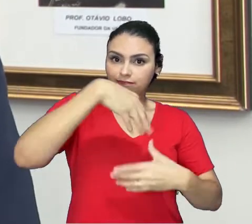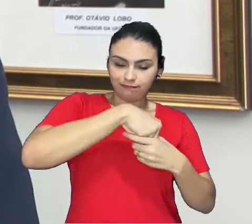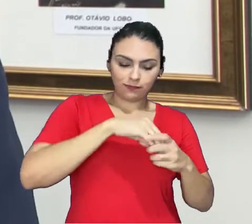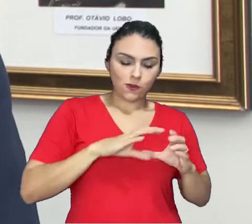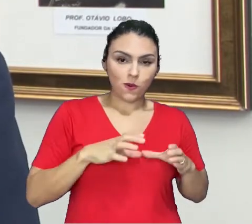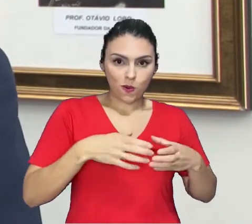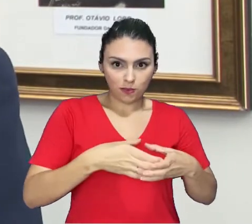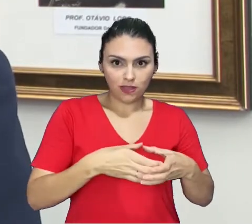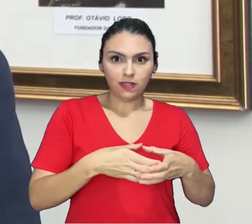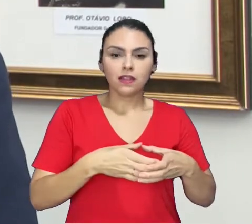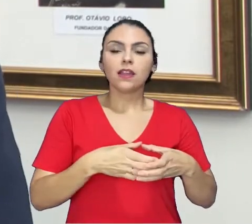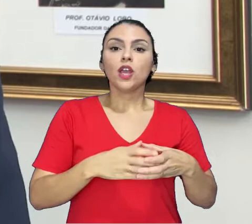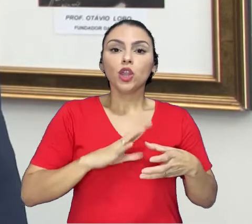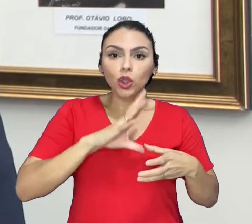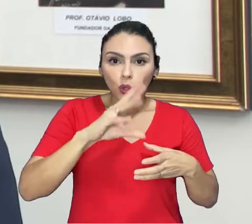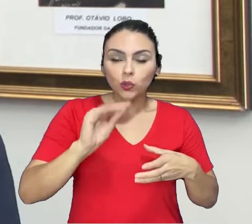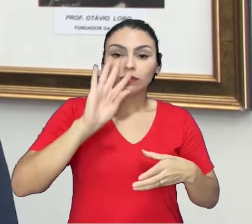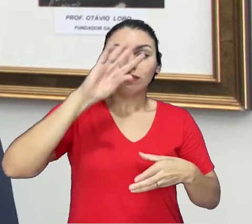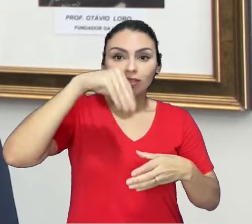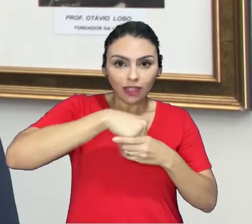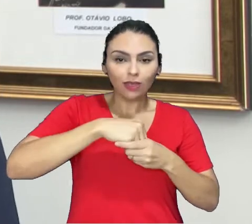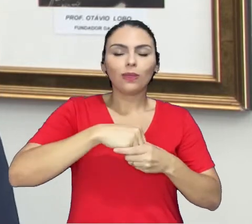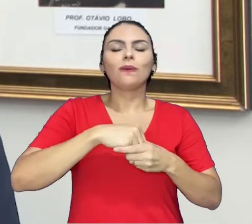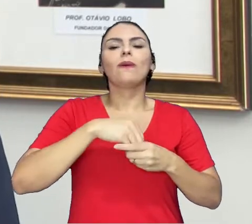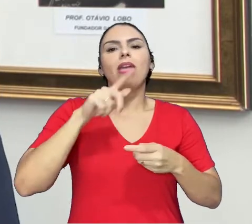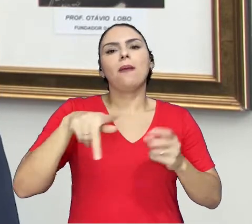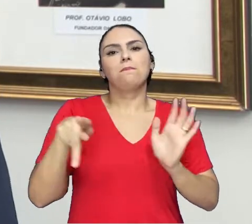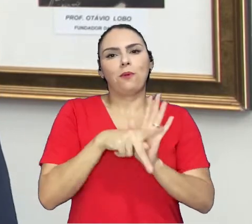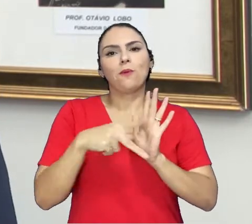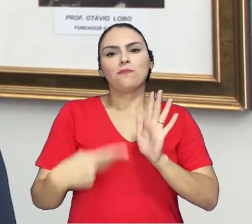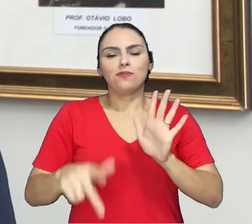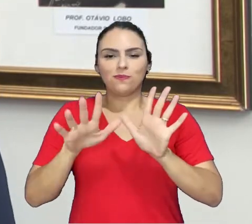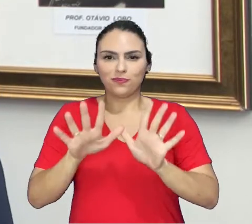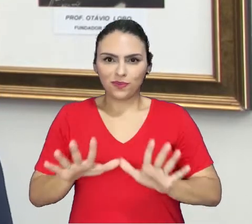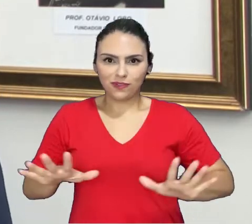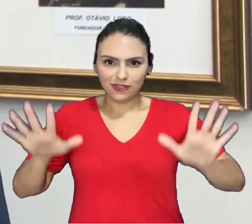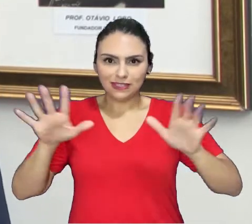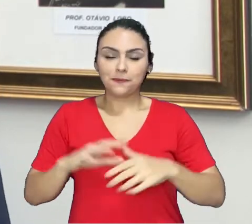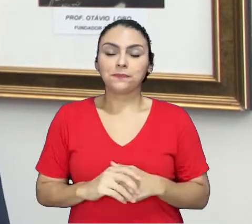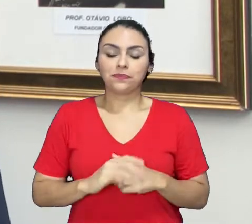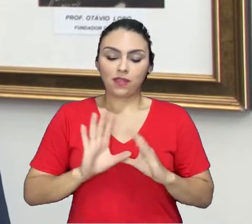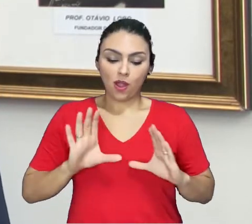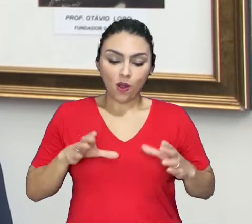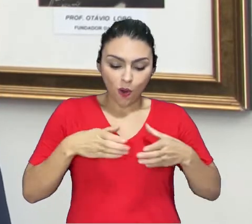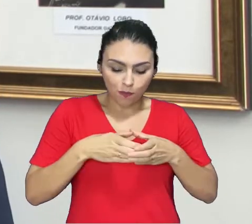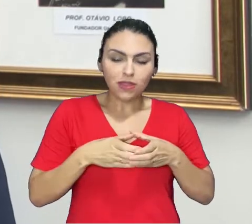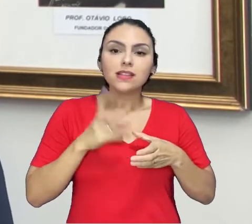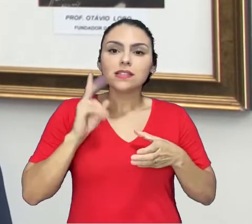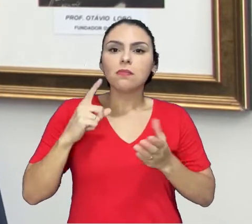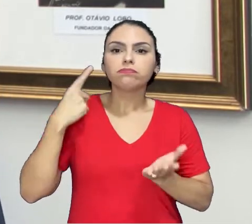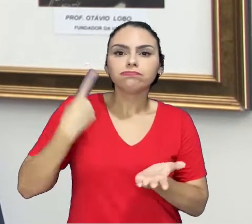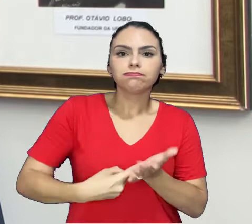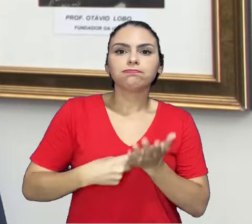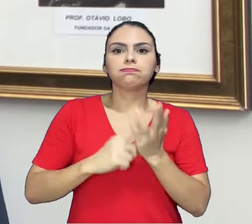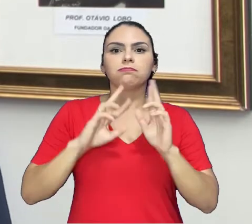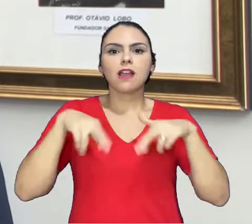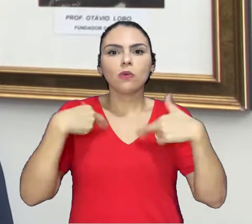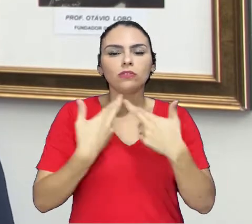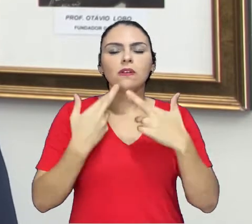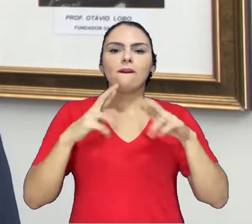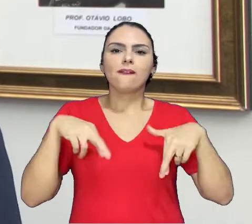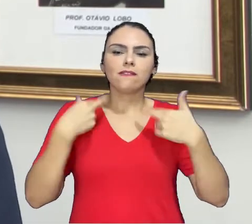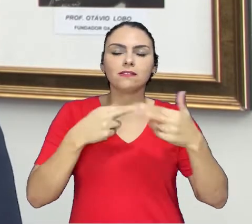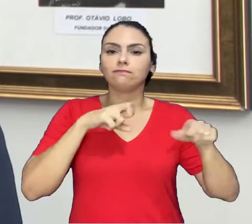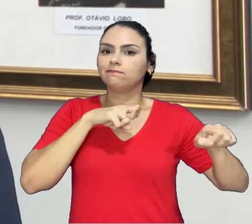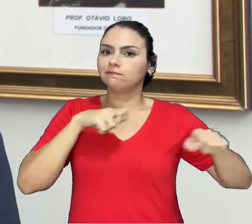todos da Universidade Federal do Ceará. E esse comitê se reunia rigorosamente, semanalmente,